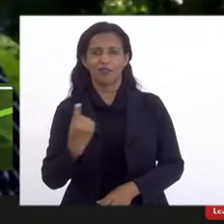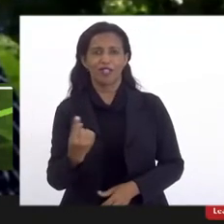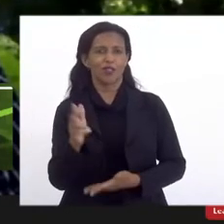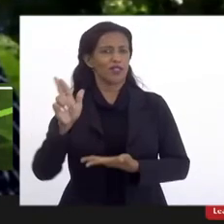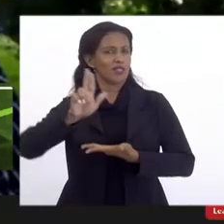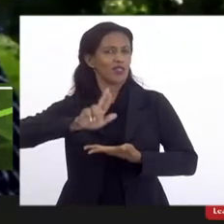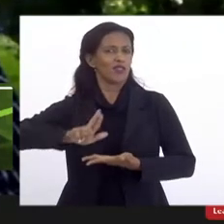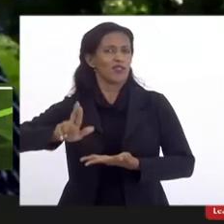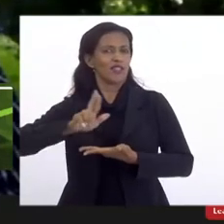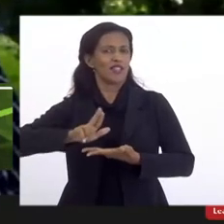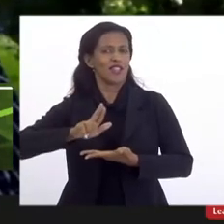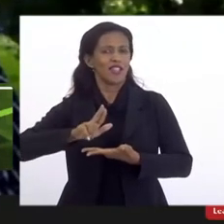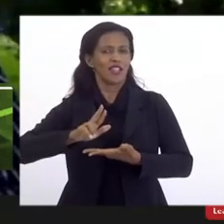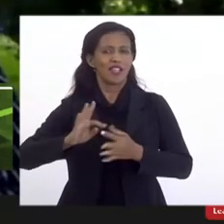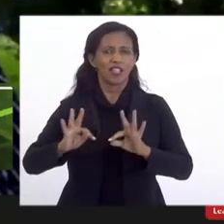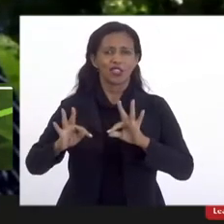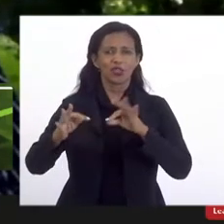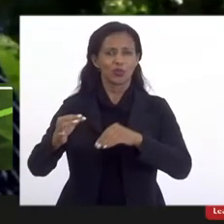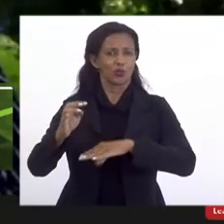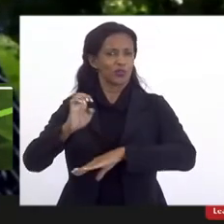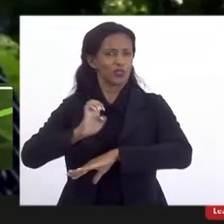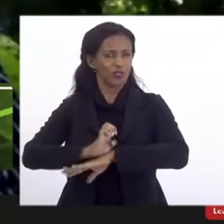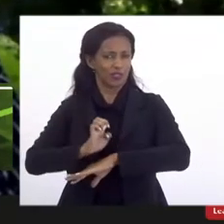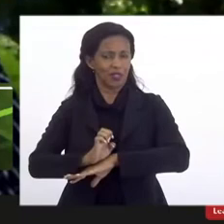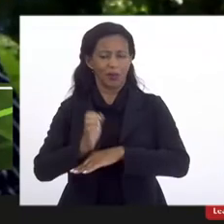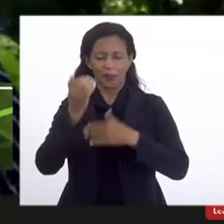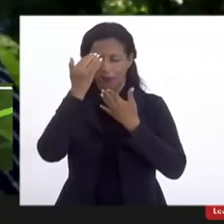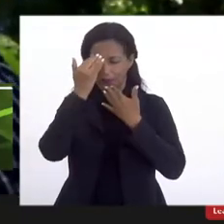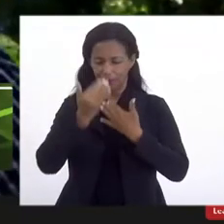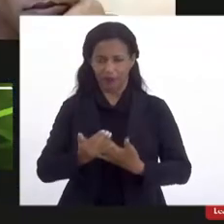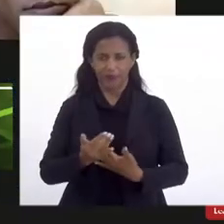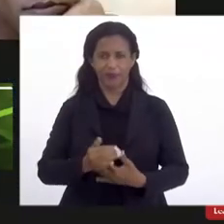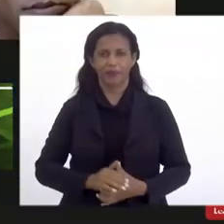universidade e das universidades estaduais. Muito obrigado.